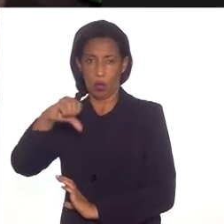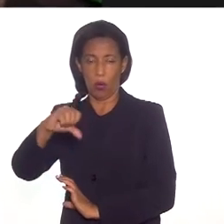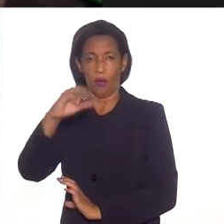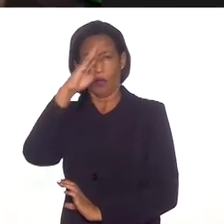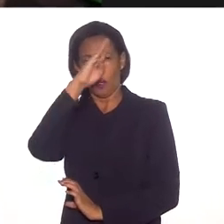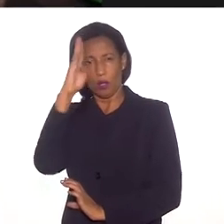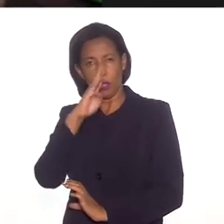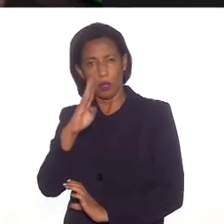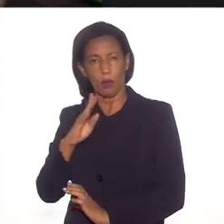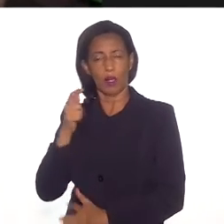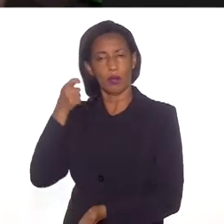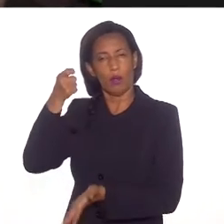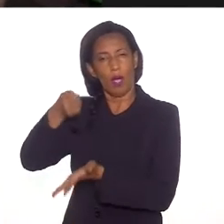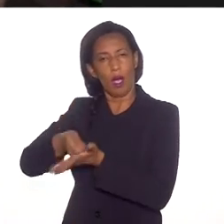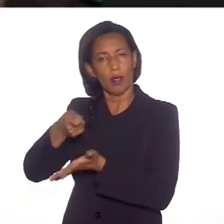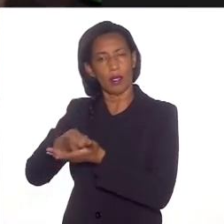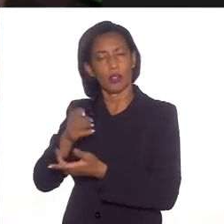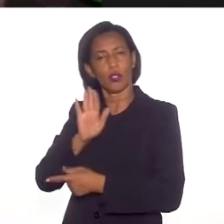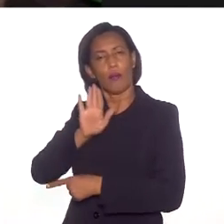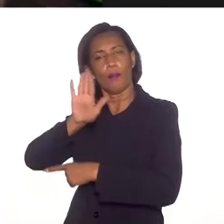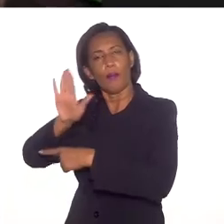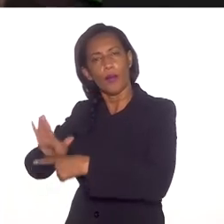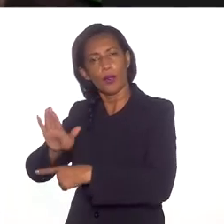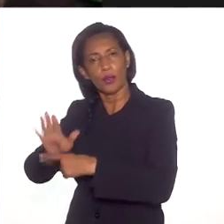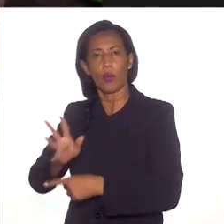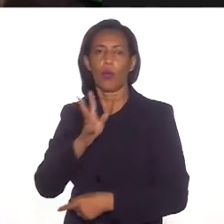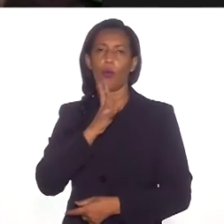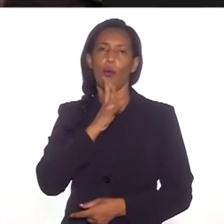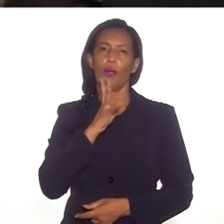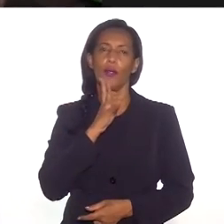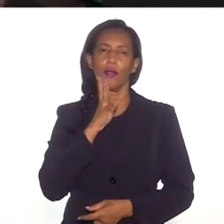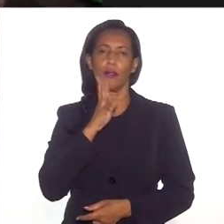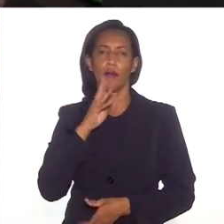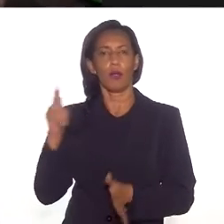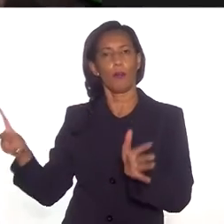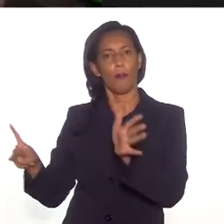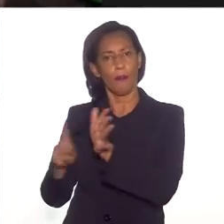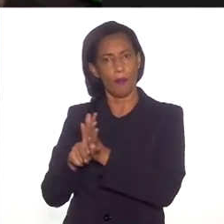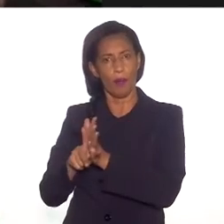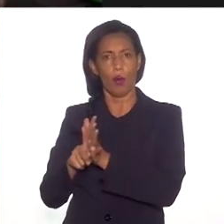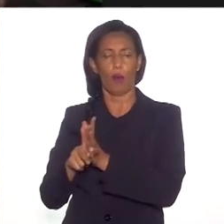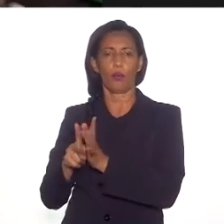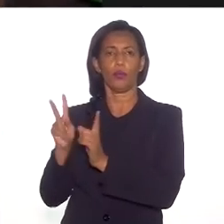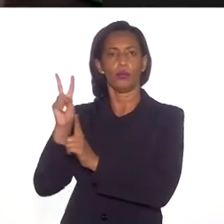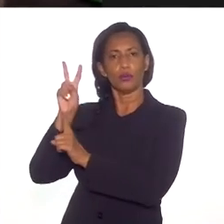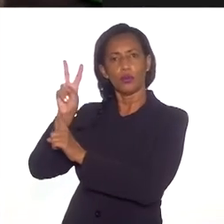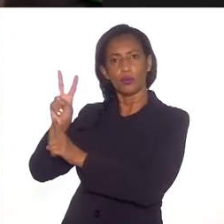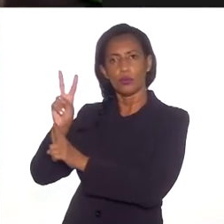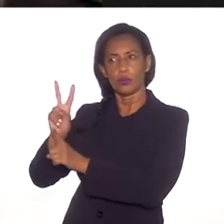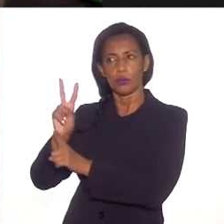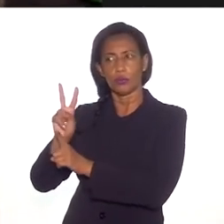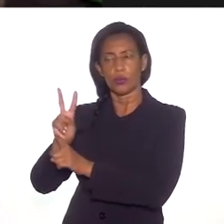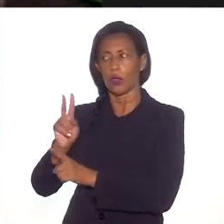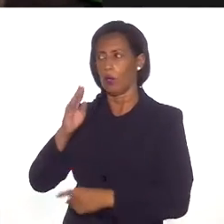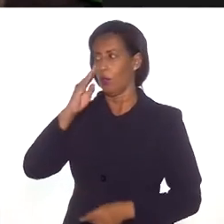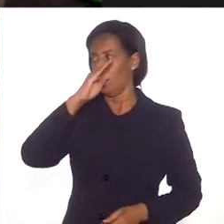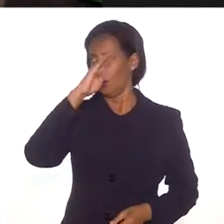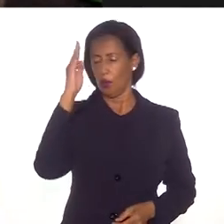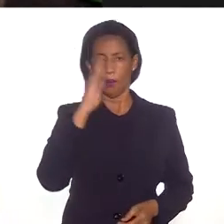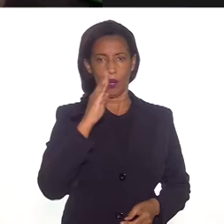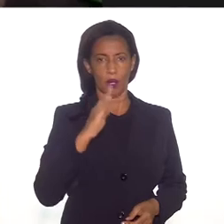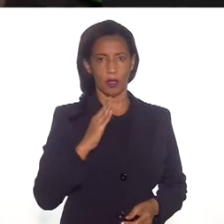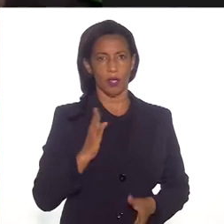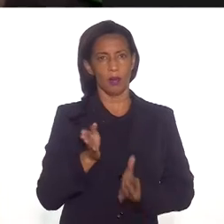signatário e que garante a proteção aos conhecimentos tradicionais. O governo brasileiro atual quer sair